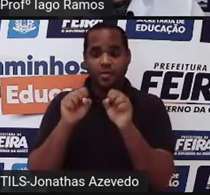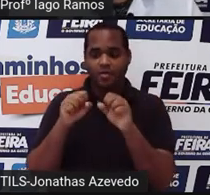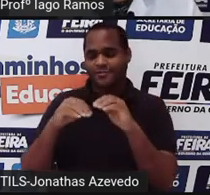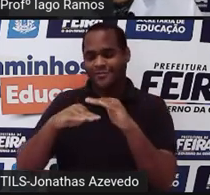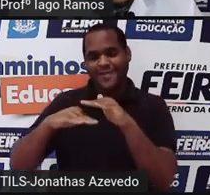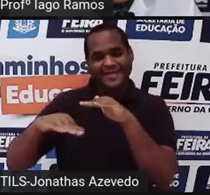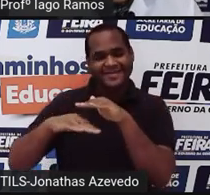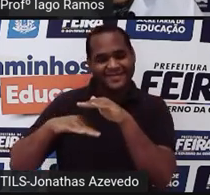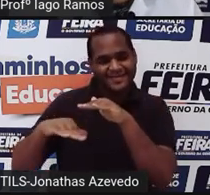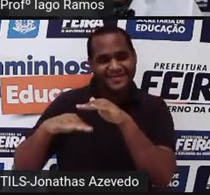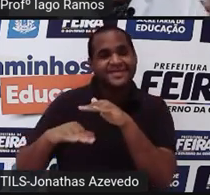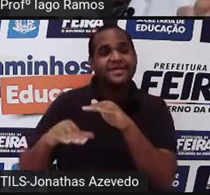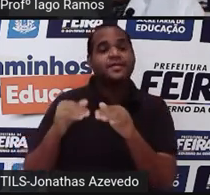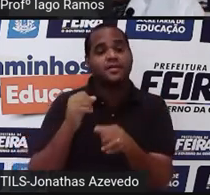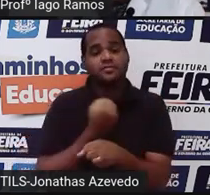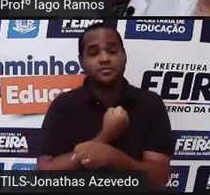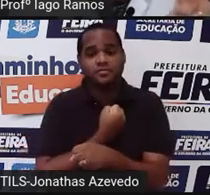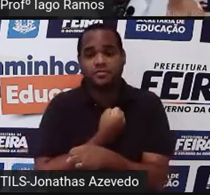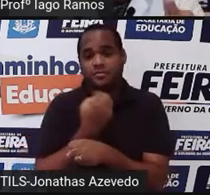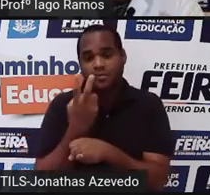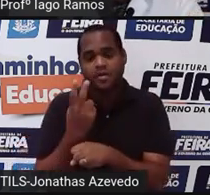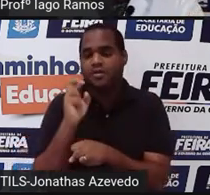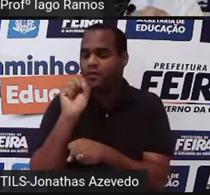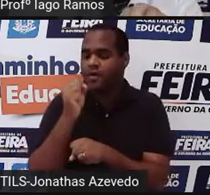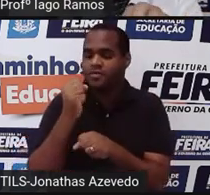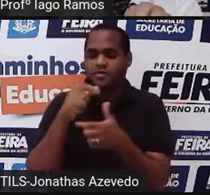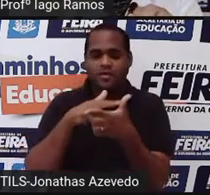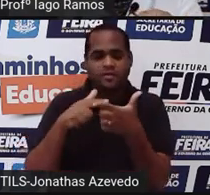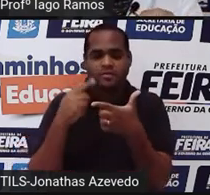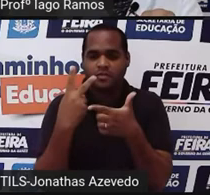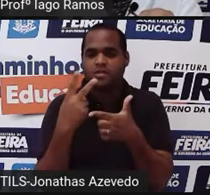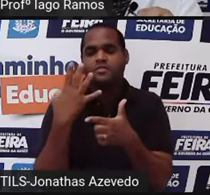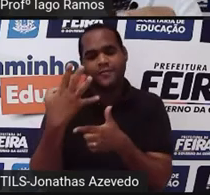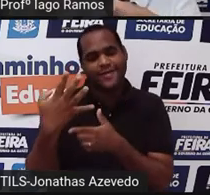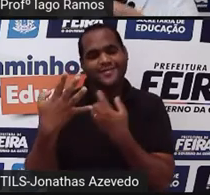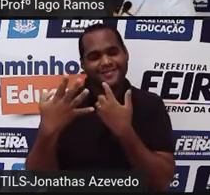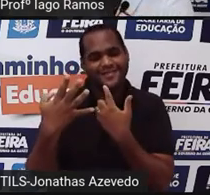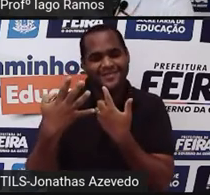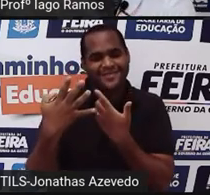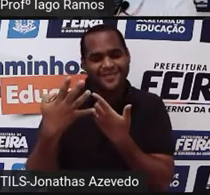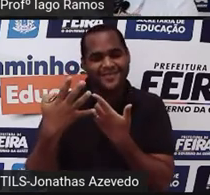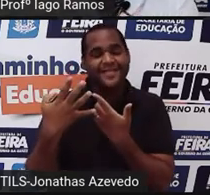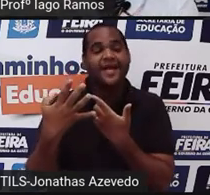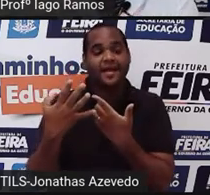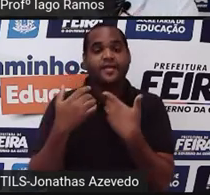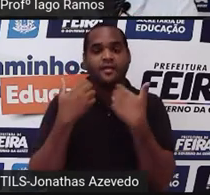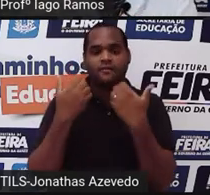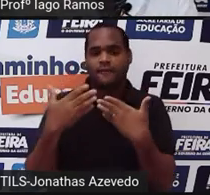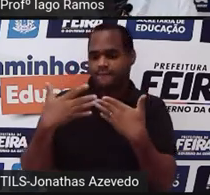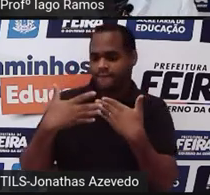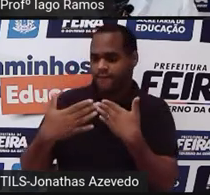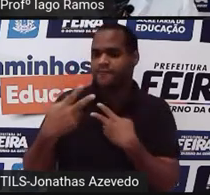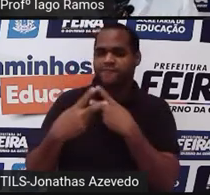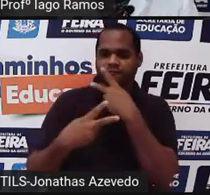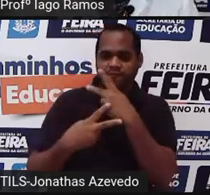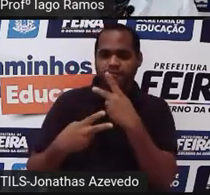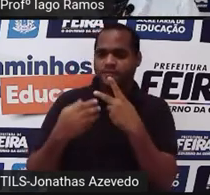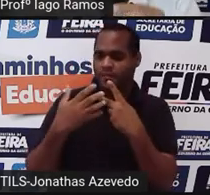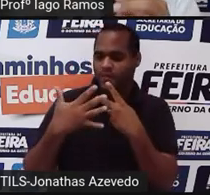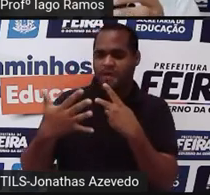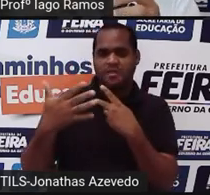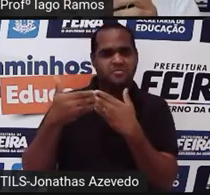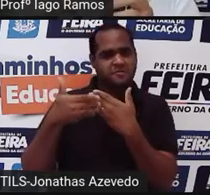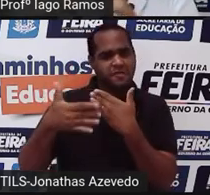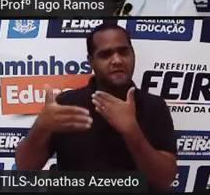que é o número 2. 8 dividido por 2, 8 4. Então, as próximas potências que eu vou encontrar ali, ó,